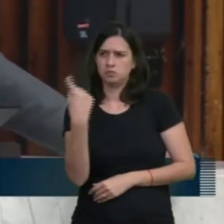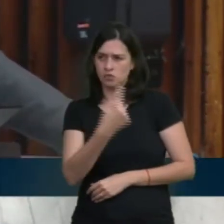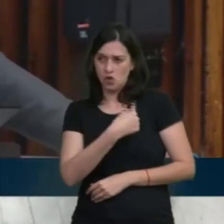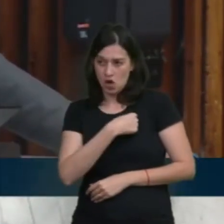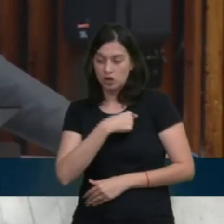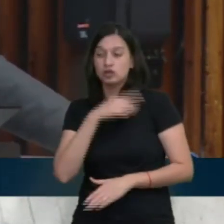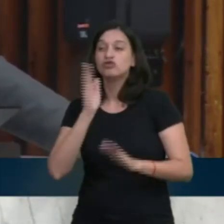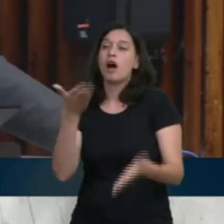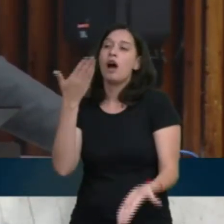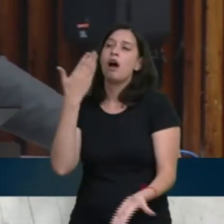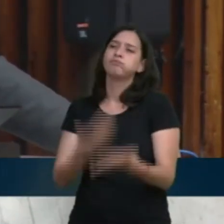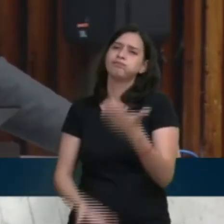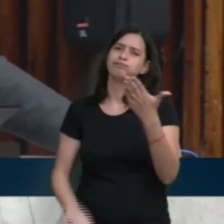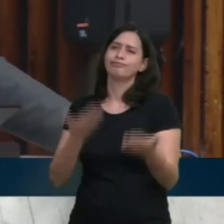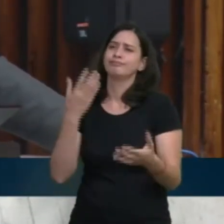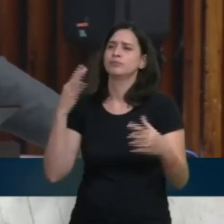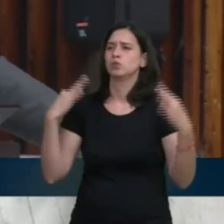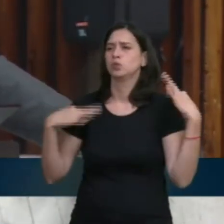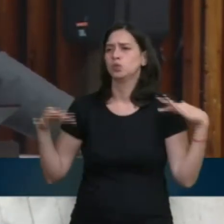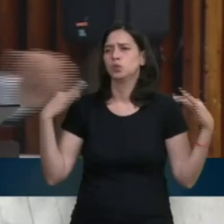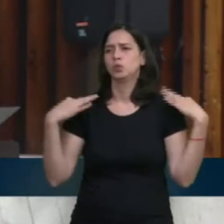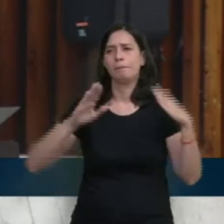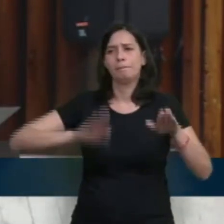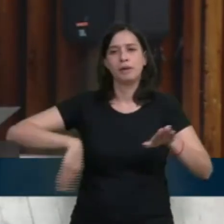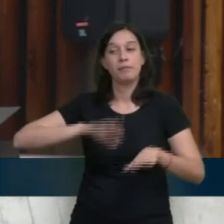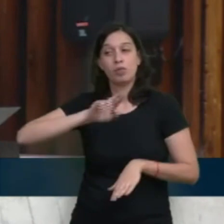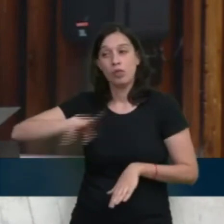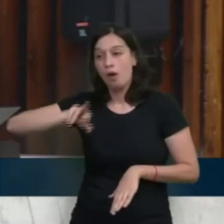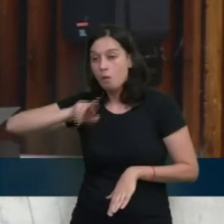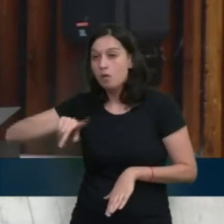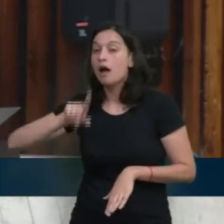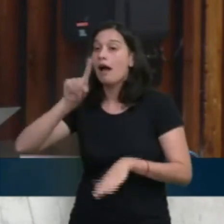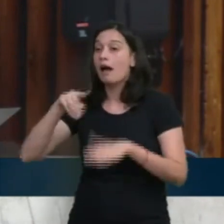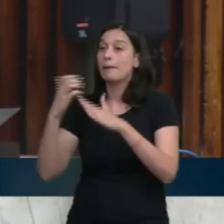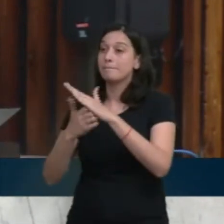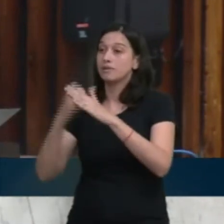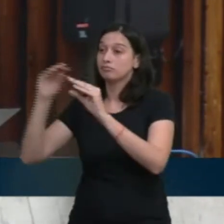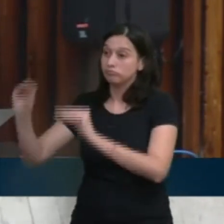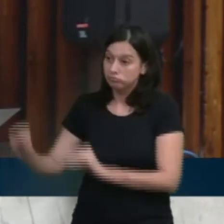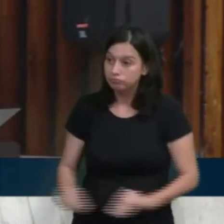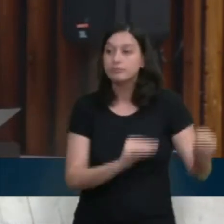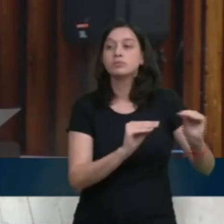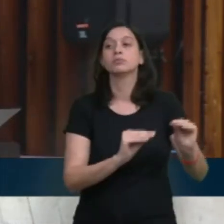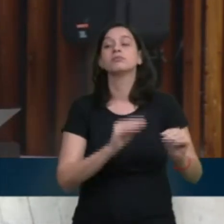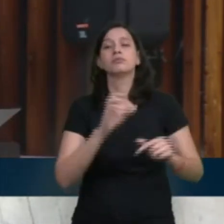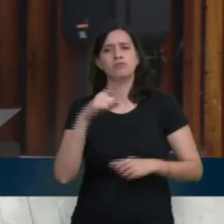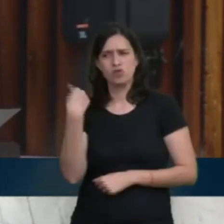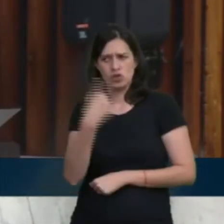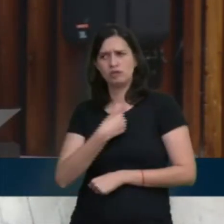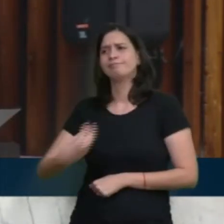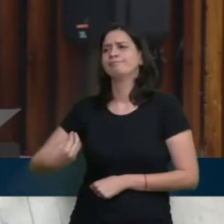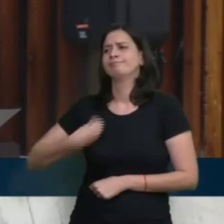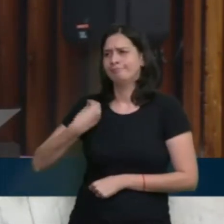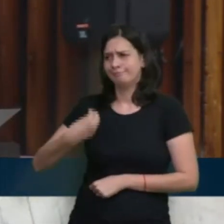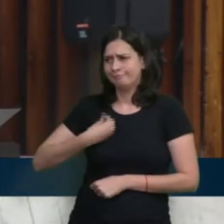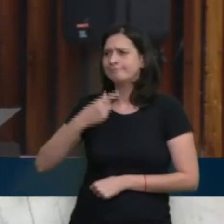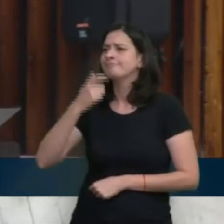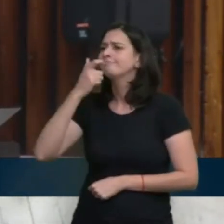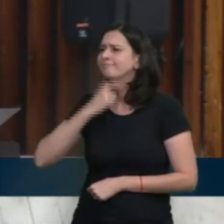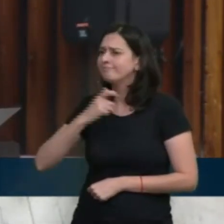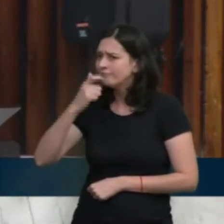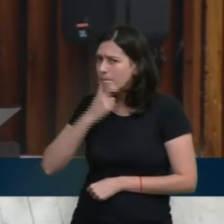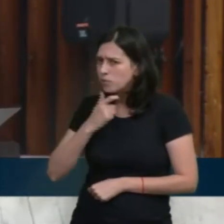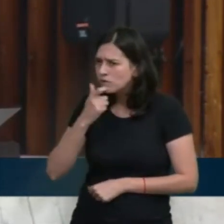a praia. Não é verdade. Nós perdemos empresas. Eu moro numa cidade, que é a cidade de Apucarana, que tem a